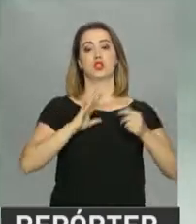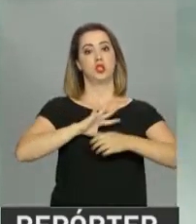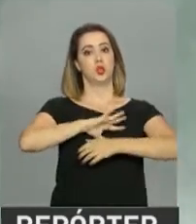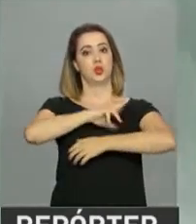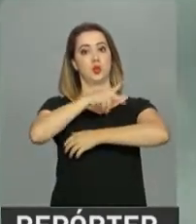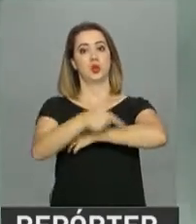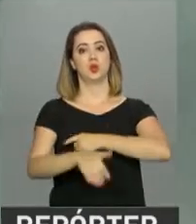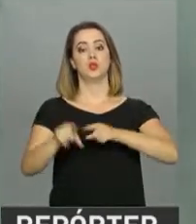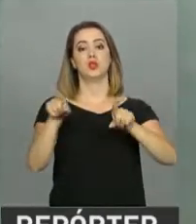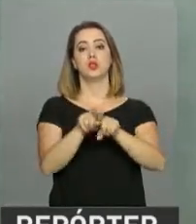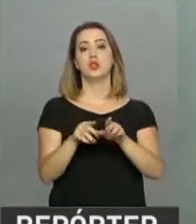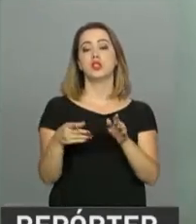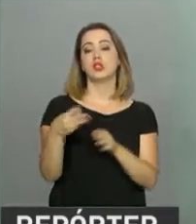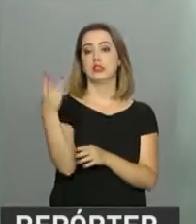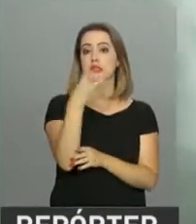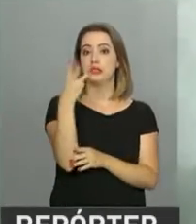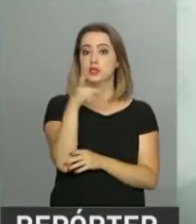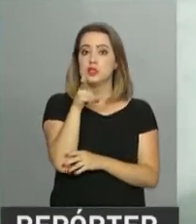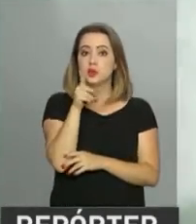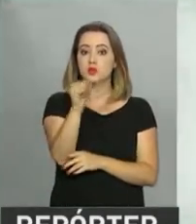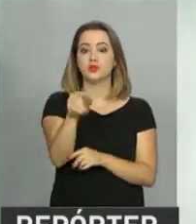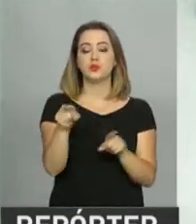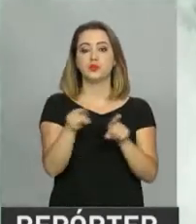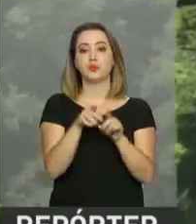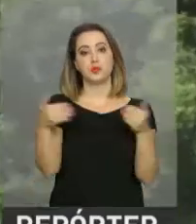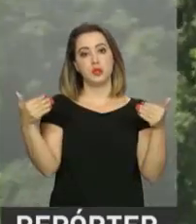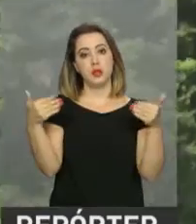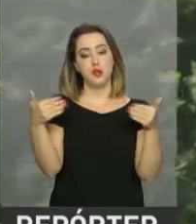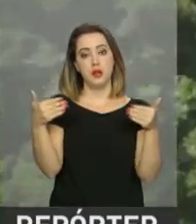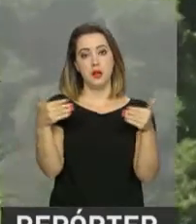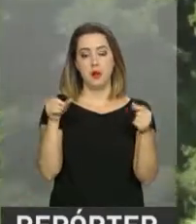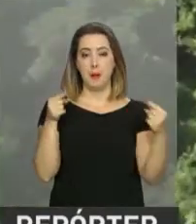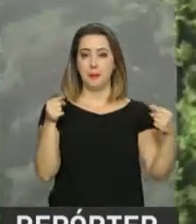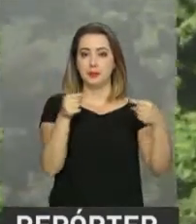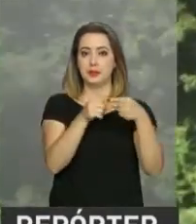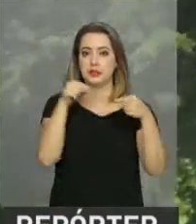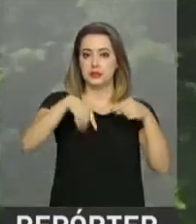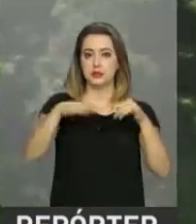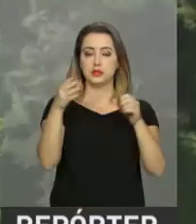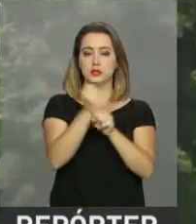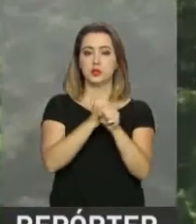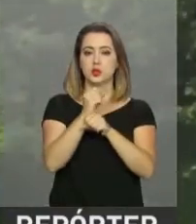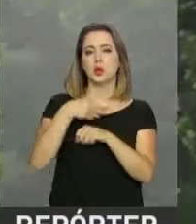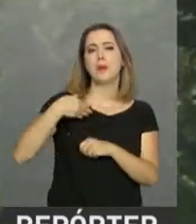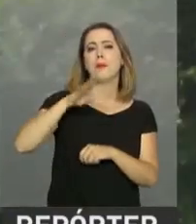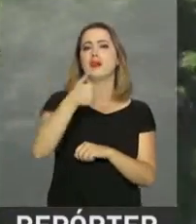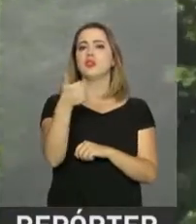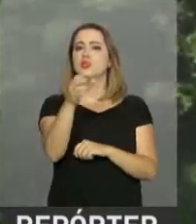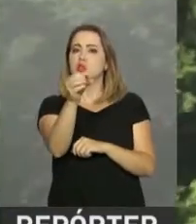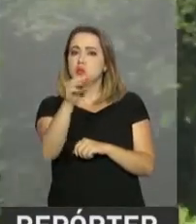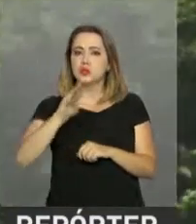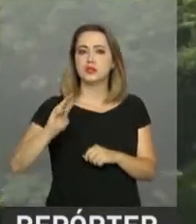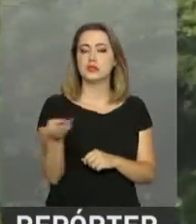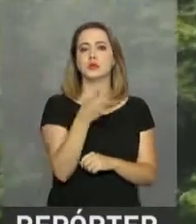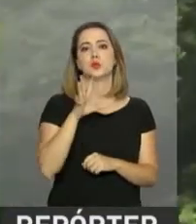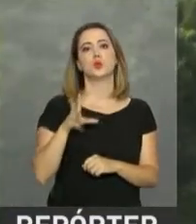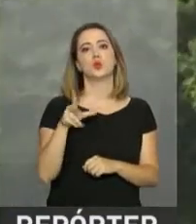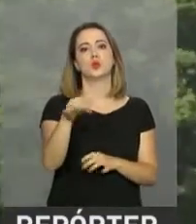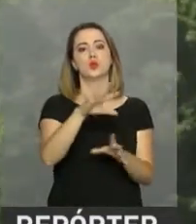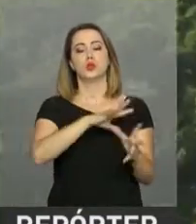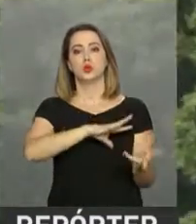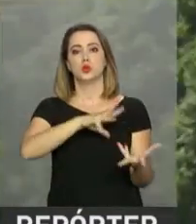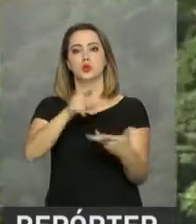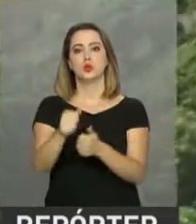Day, que chega à terceira edição. A meta da campanha deste ano é alcançar mais de 100 milhões de pessoas em todo o mundo